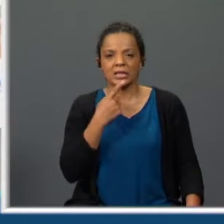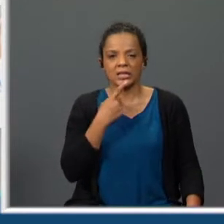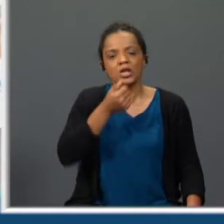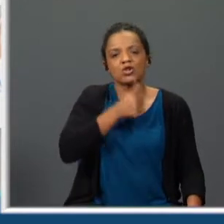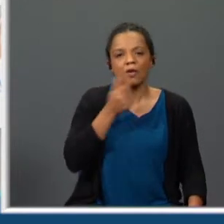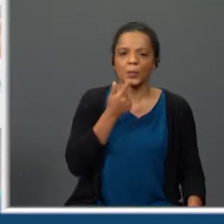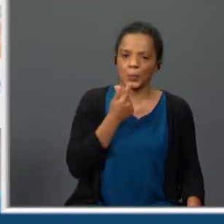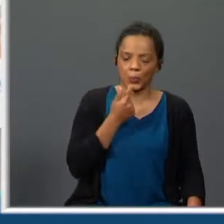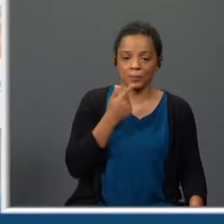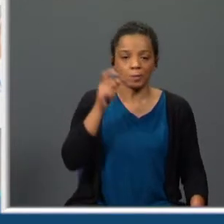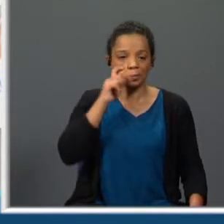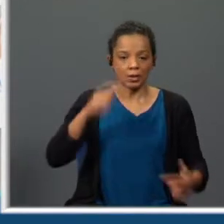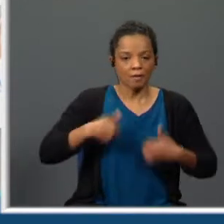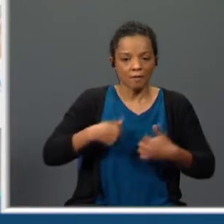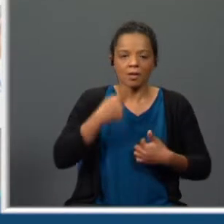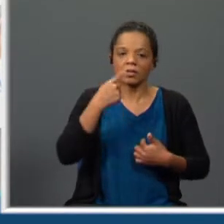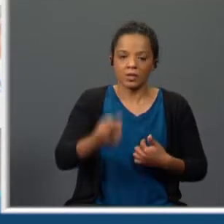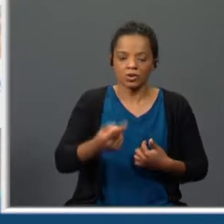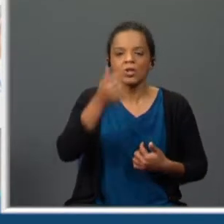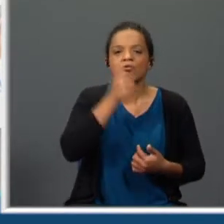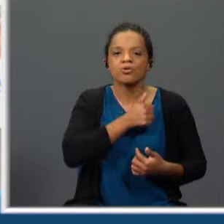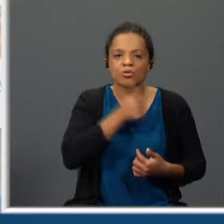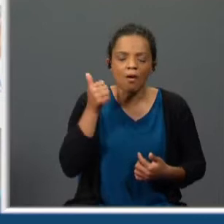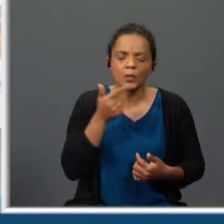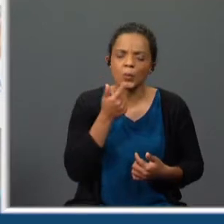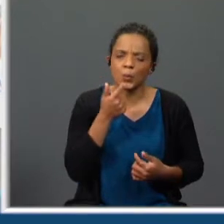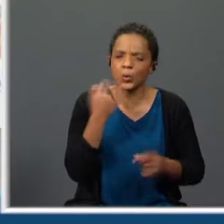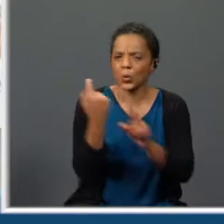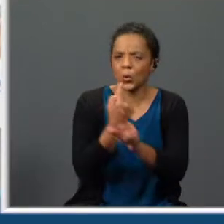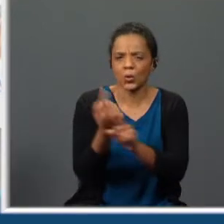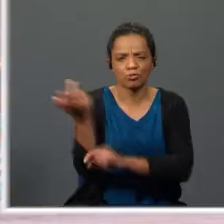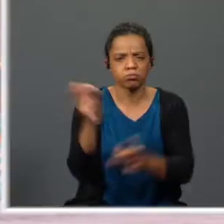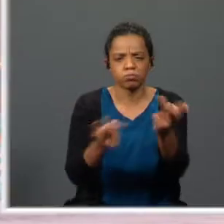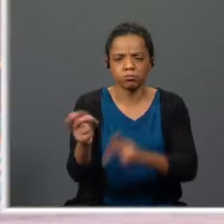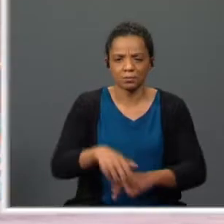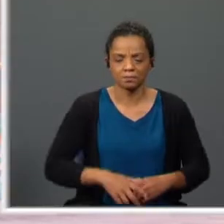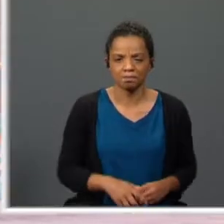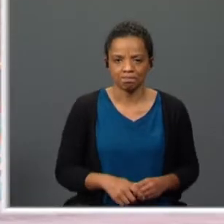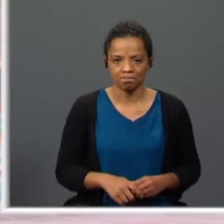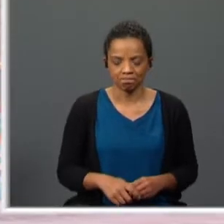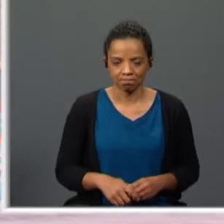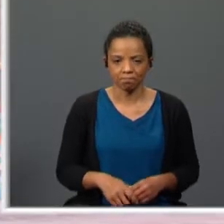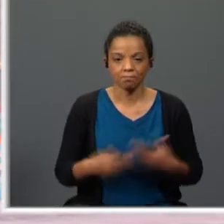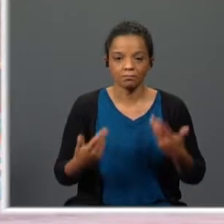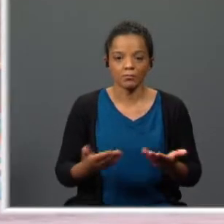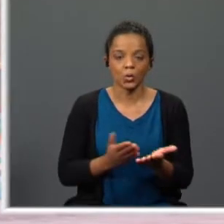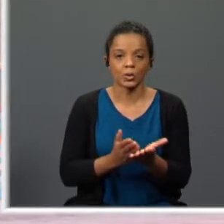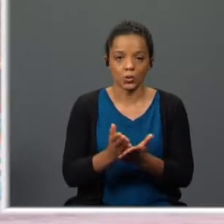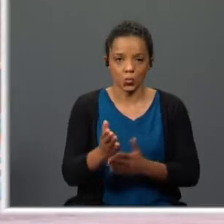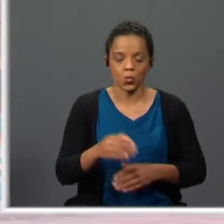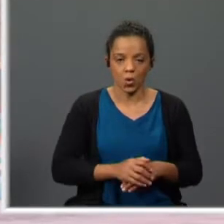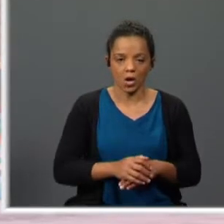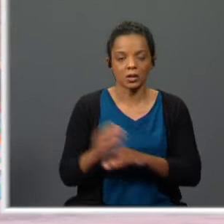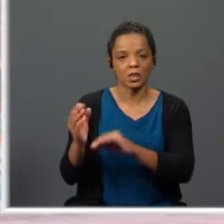defesa Brísida Vaz alega ter sido uma mártir que passou por muitos sofrimentos continuamos então agora para